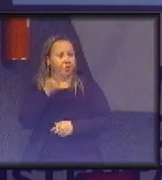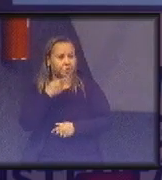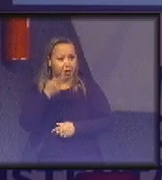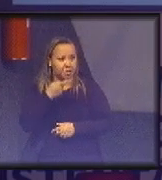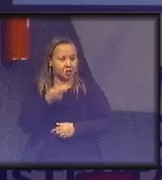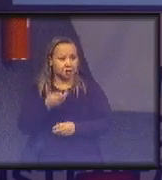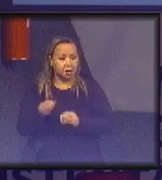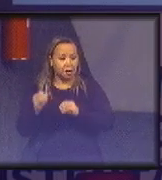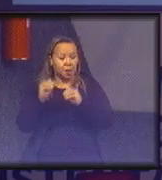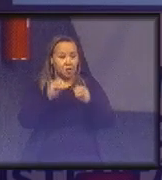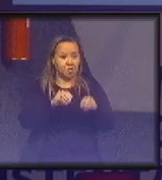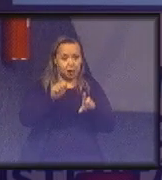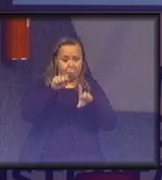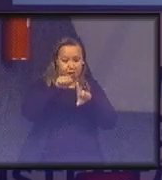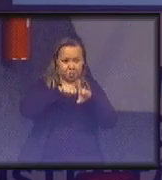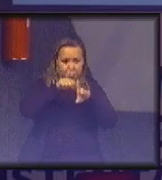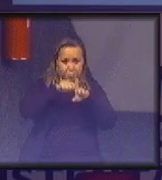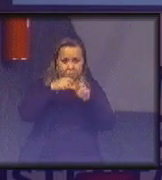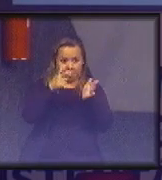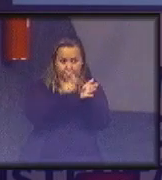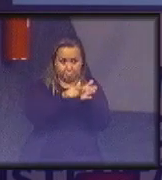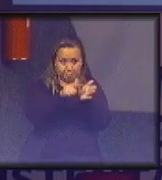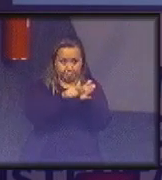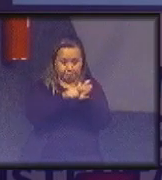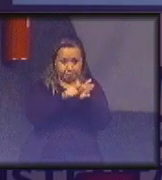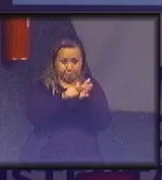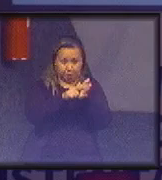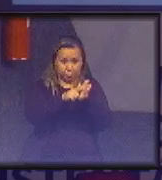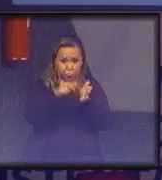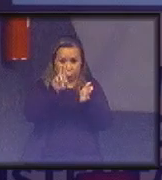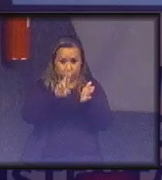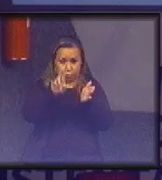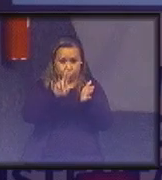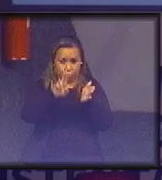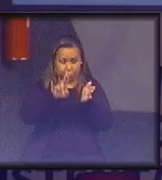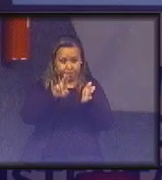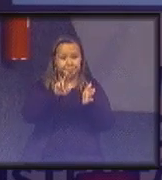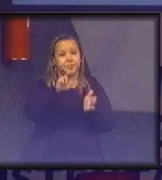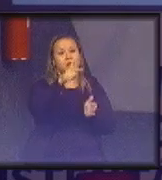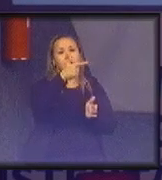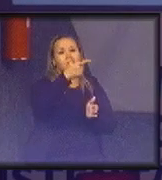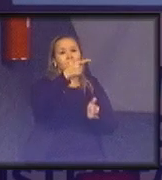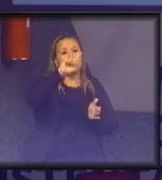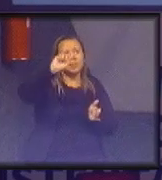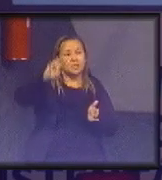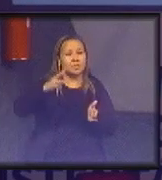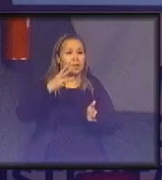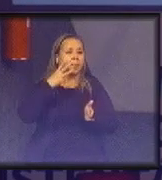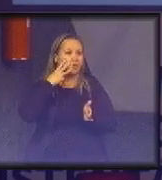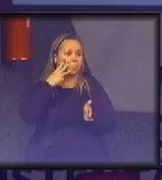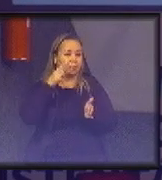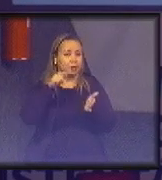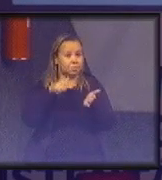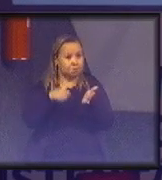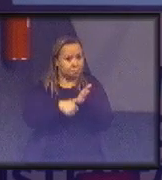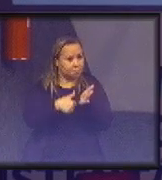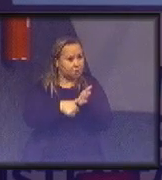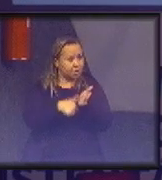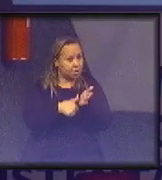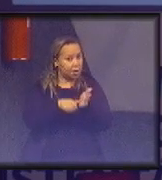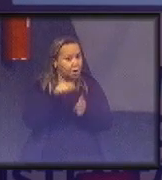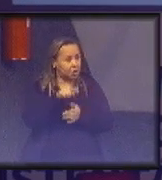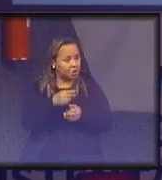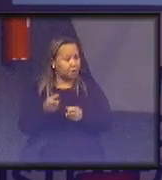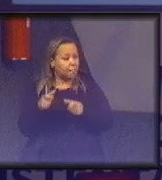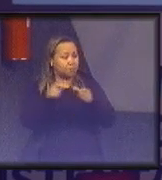em qualquer um deles, por exemplo, em papel, ele tem ali 2 milhões de consumo de papel. Se eu clicar ali, ele vai me abrir uma aba específica,